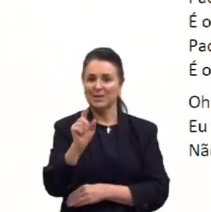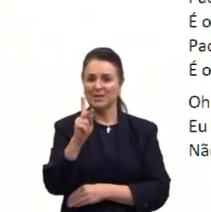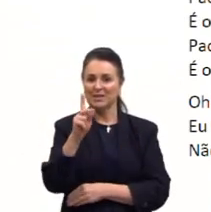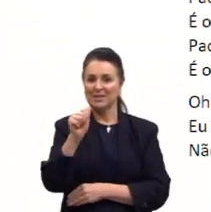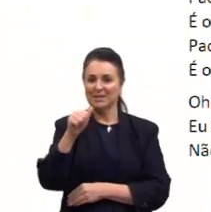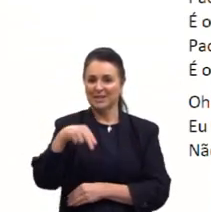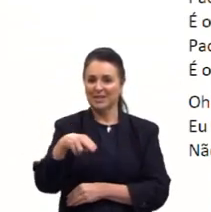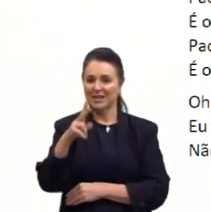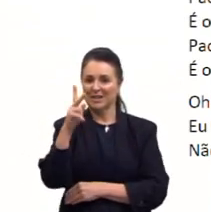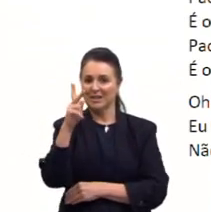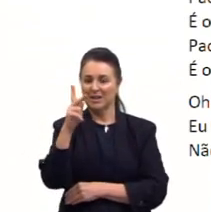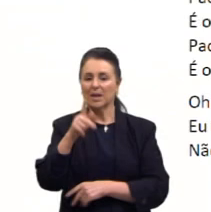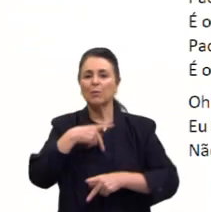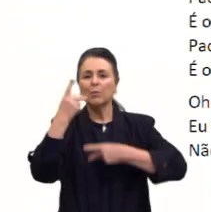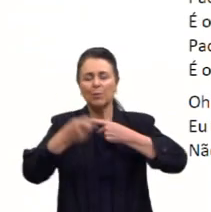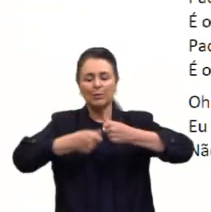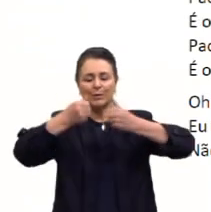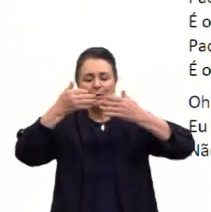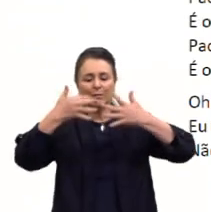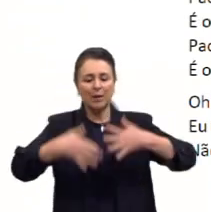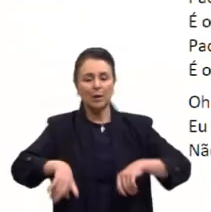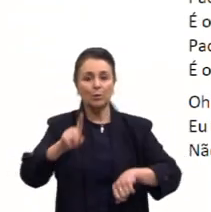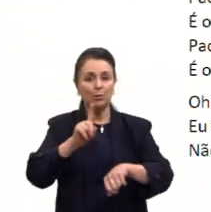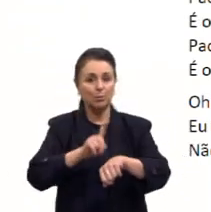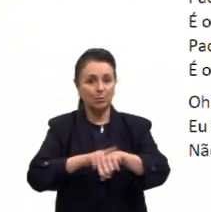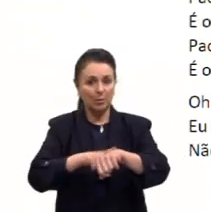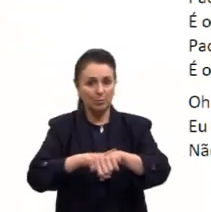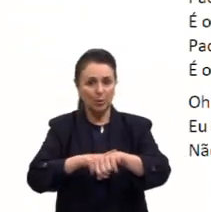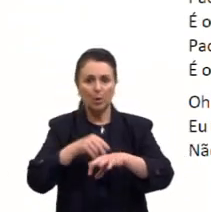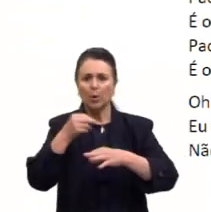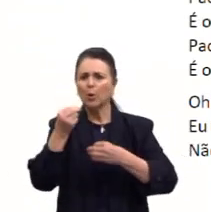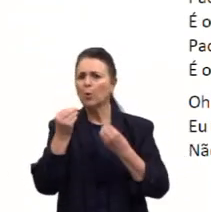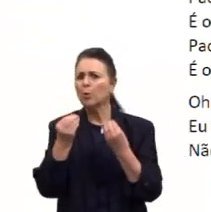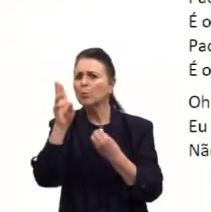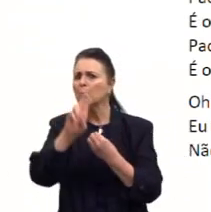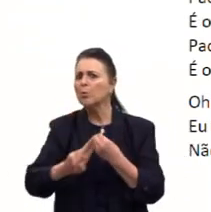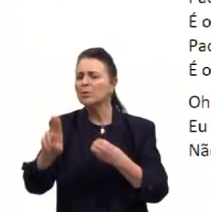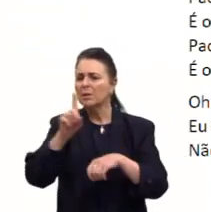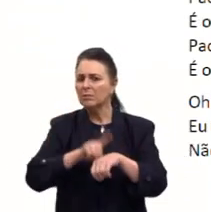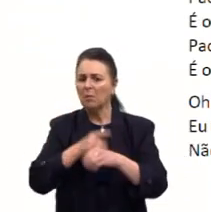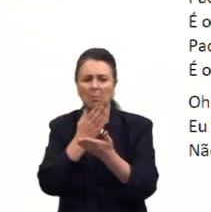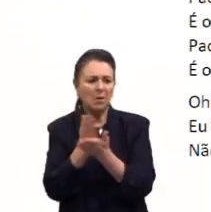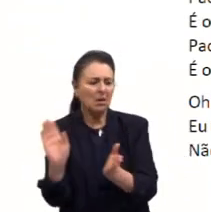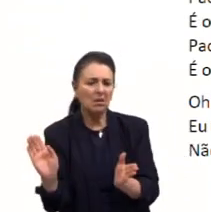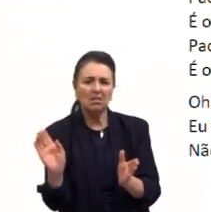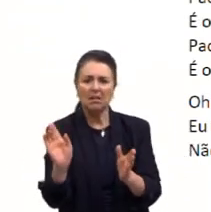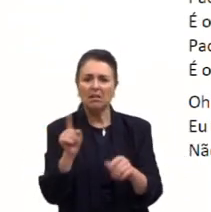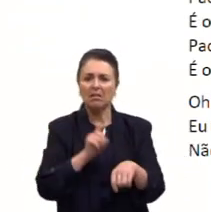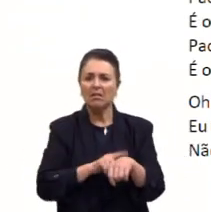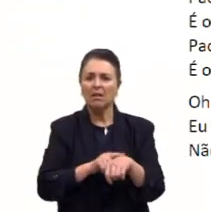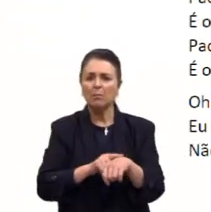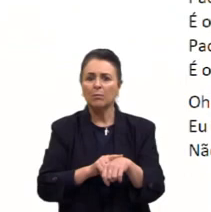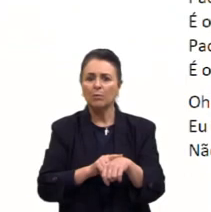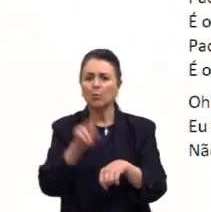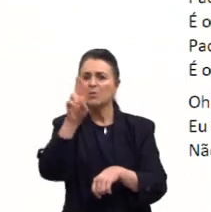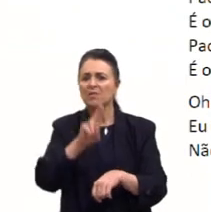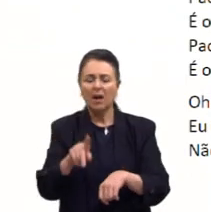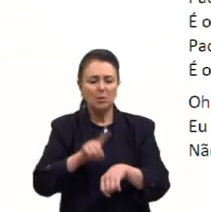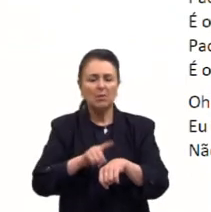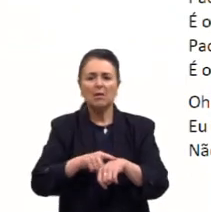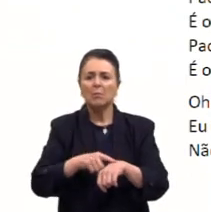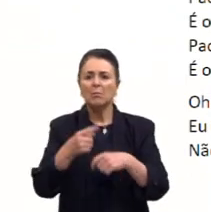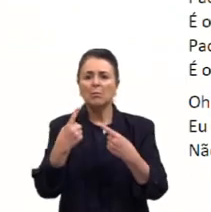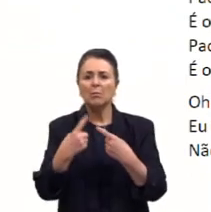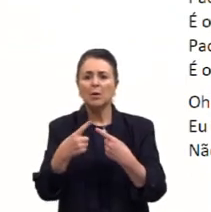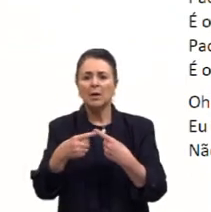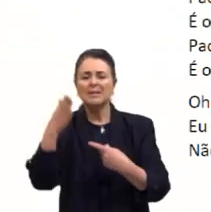a questão do tempo, como usar o tempo, perder tanto tempo para quê, usar o tempo para quê, quando